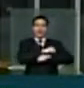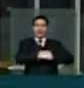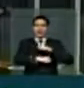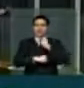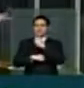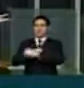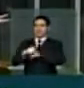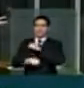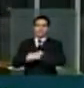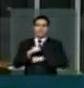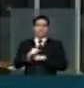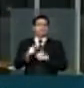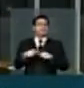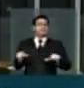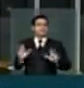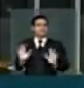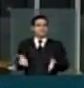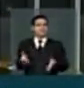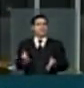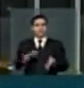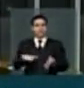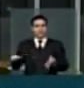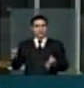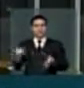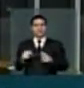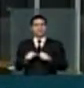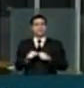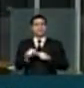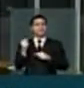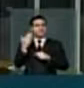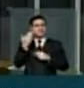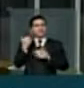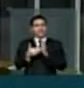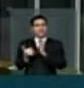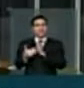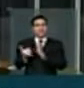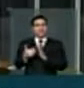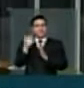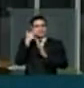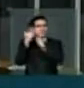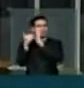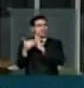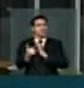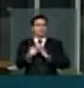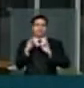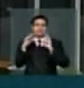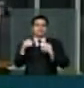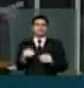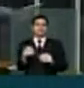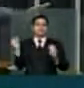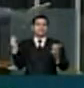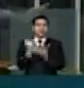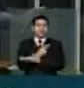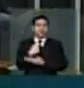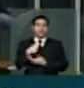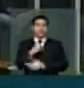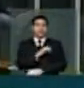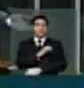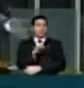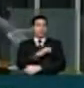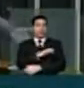Logo, muito cedo, começava a tirar os meus dentes. Fiquei com um pavor